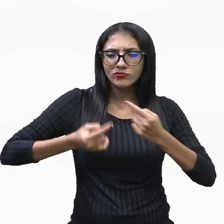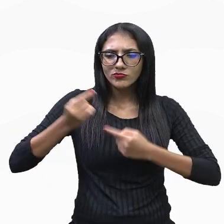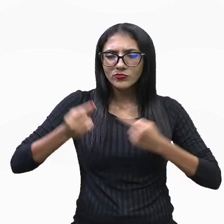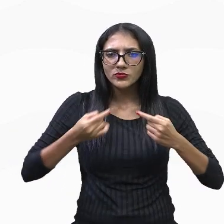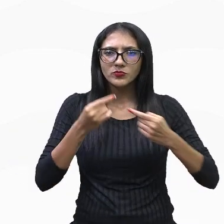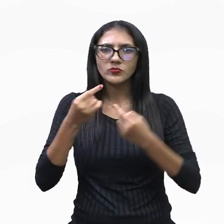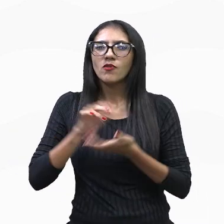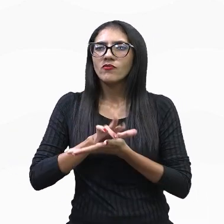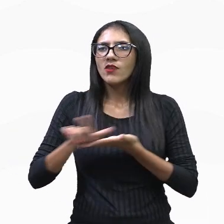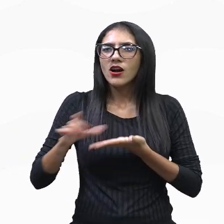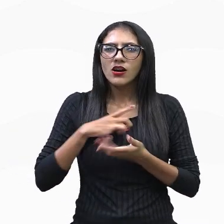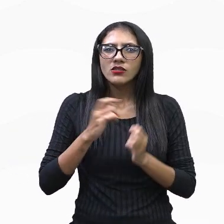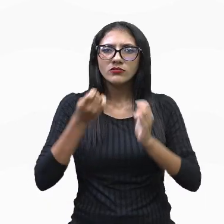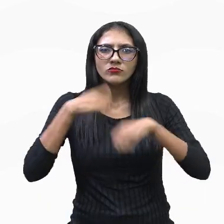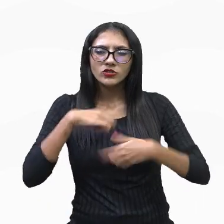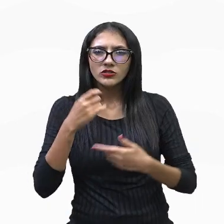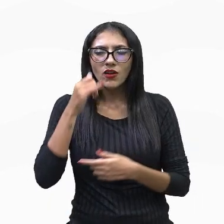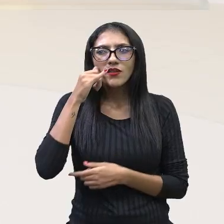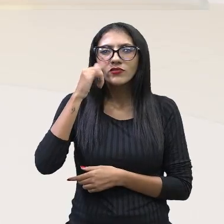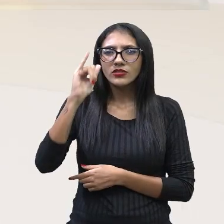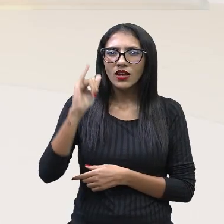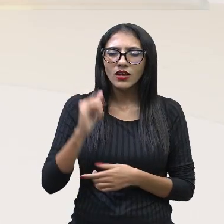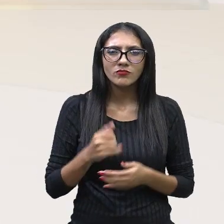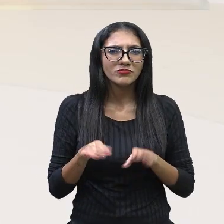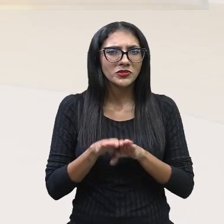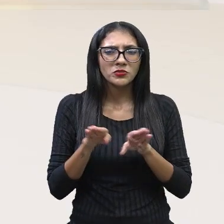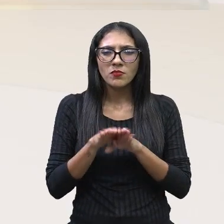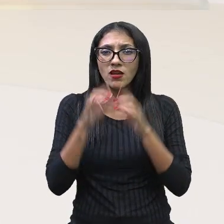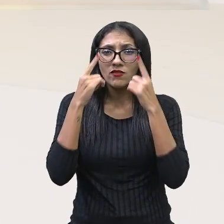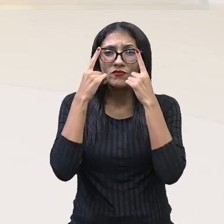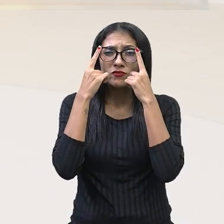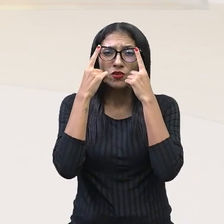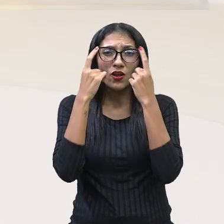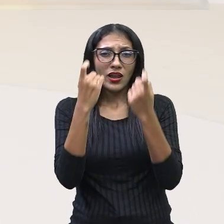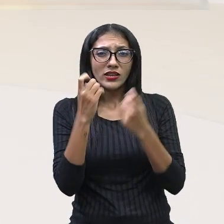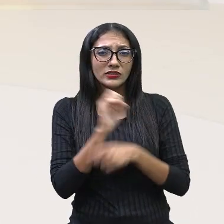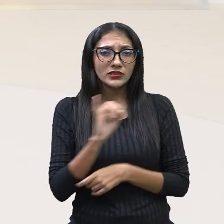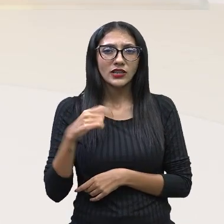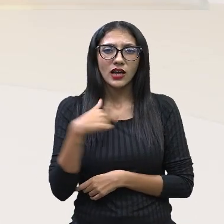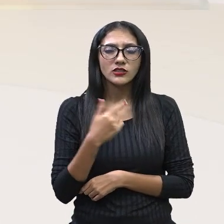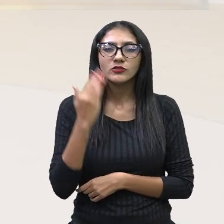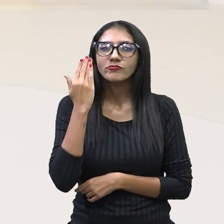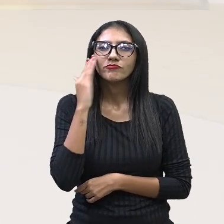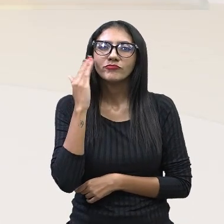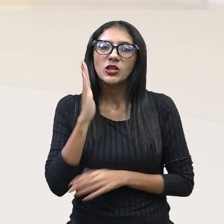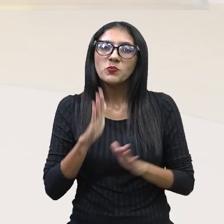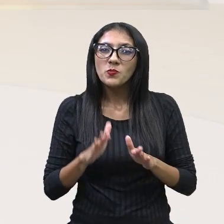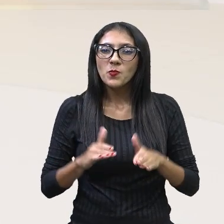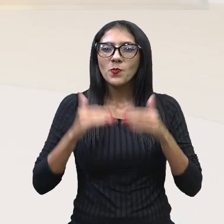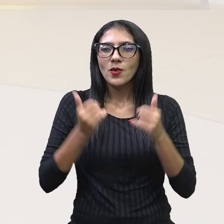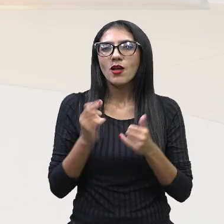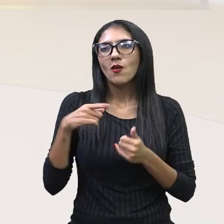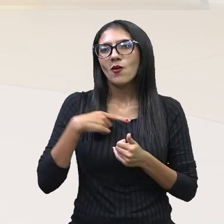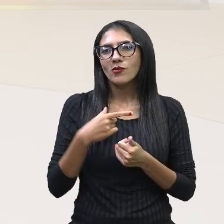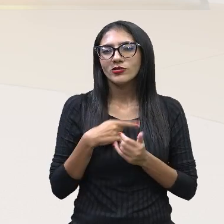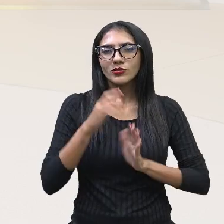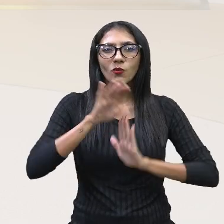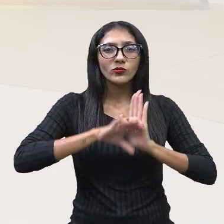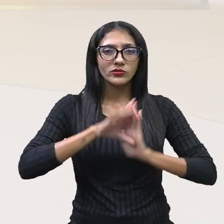claro, poderiam ser evitadas. Quanto atos de violência, se nós entendêssemos bem esse conceito aí.